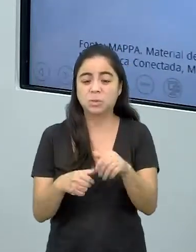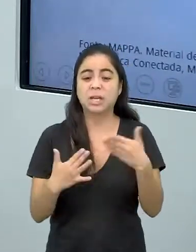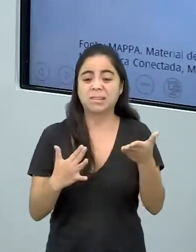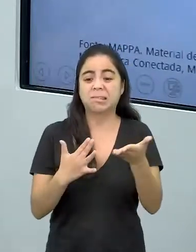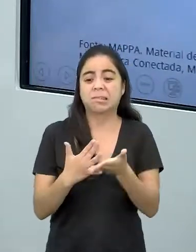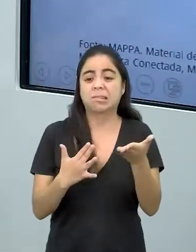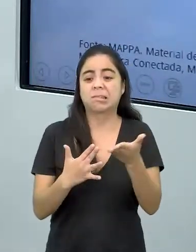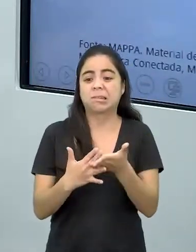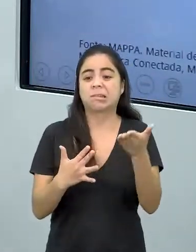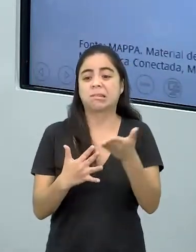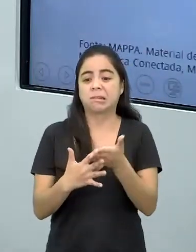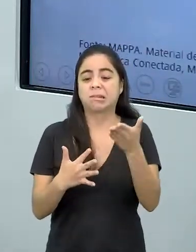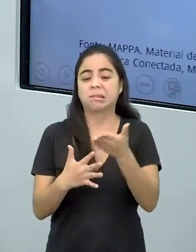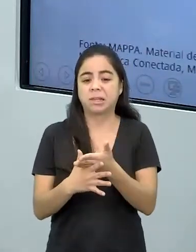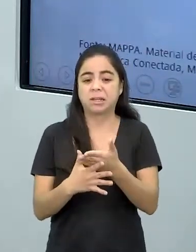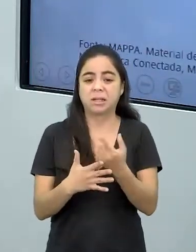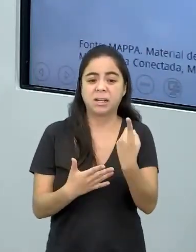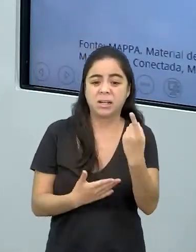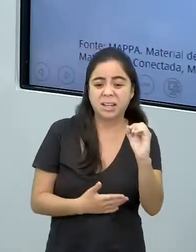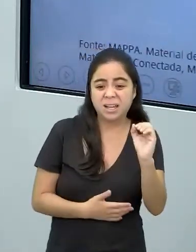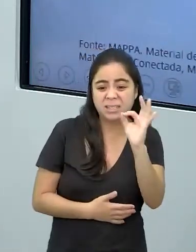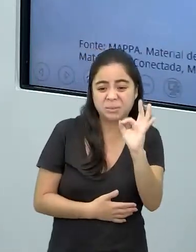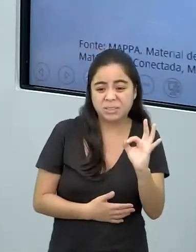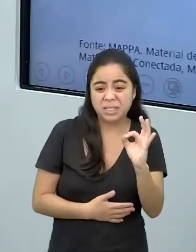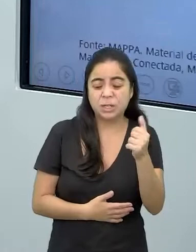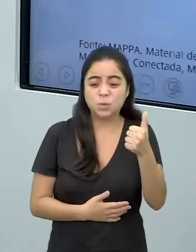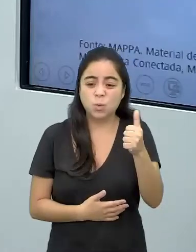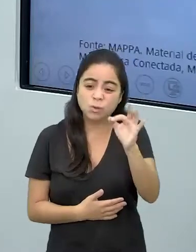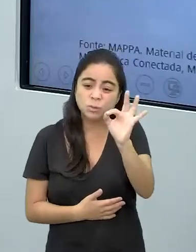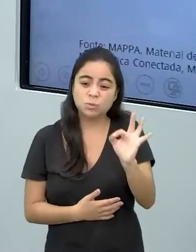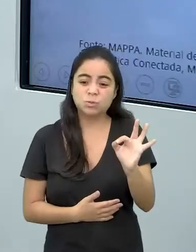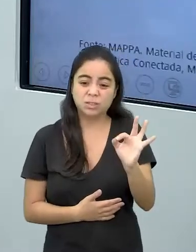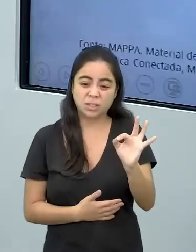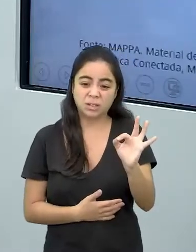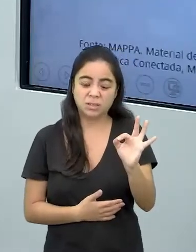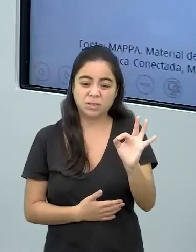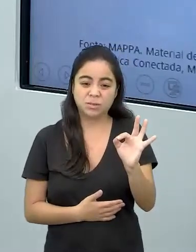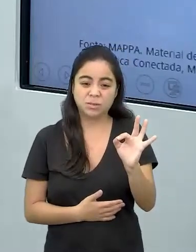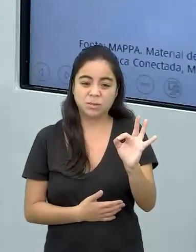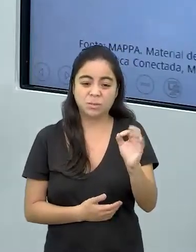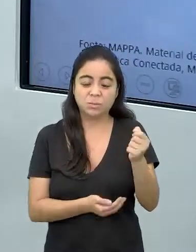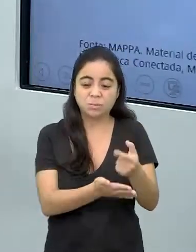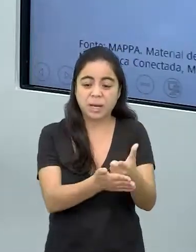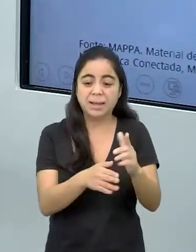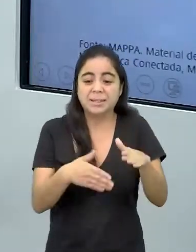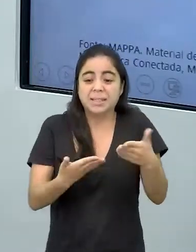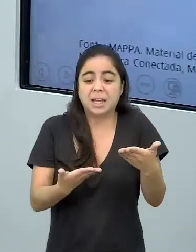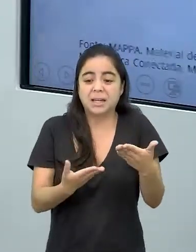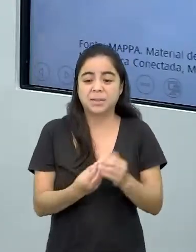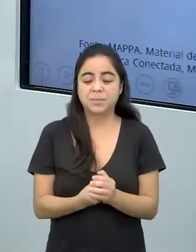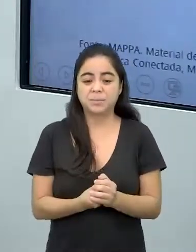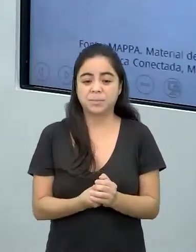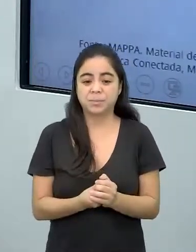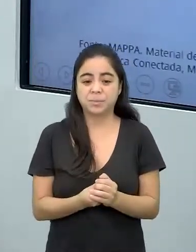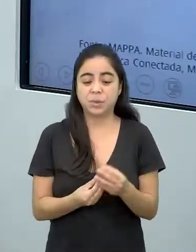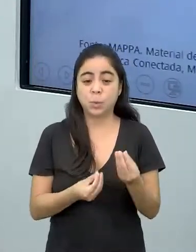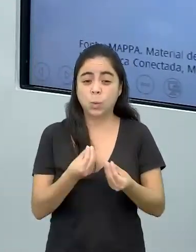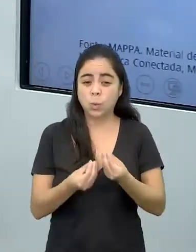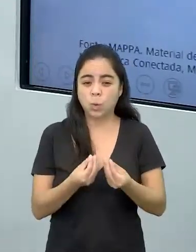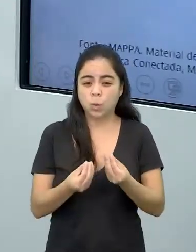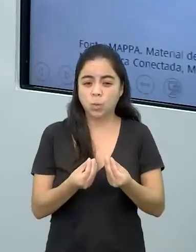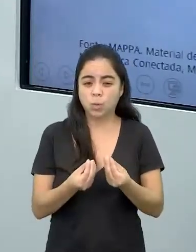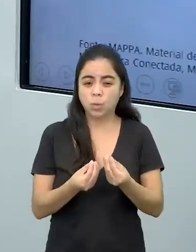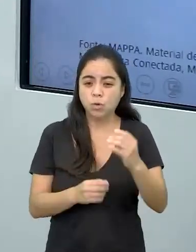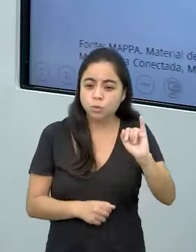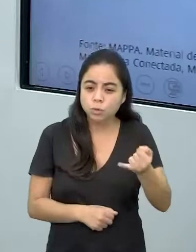mínimo, a gente paga aí 10%, 11% do valor da fatura, e o que será que está gerando isso? Que tipo